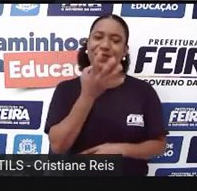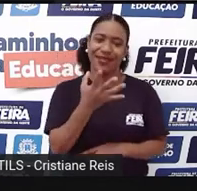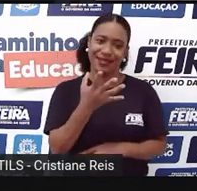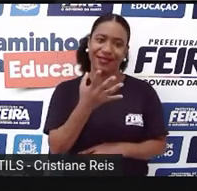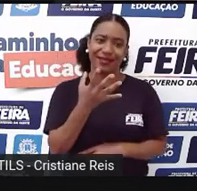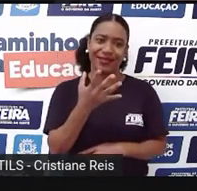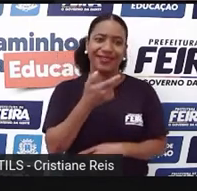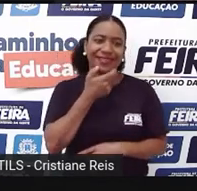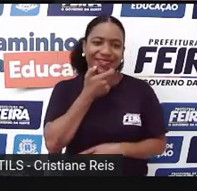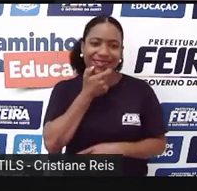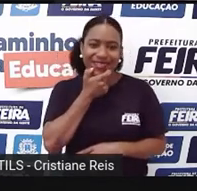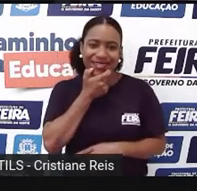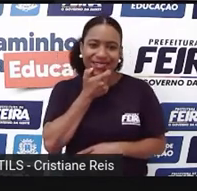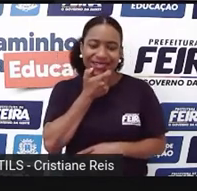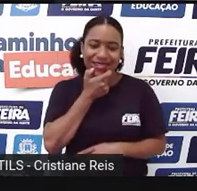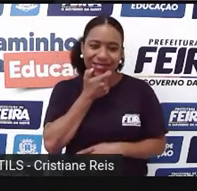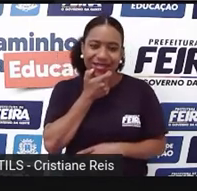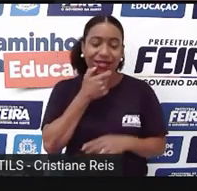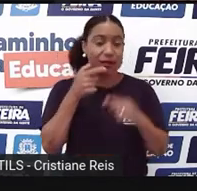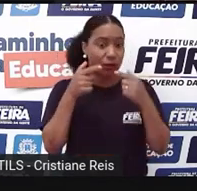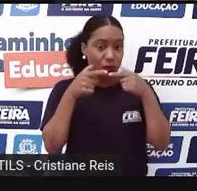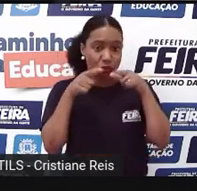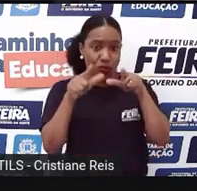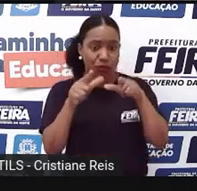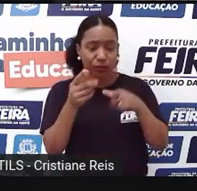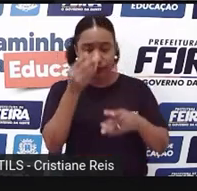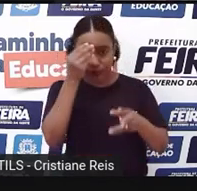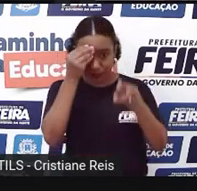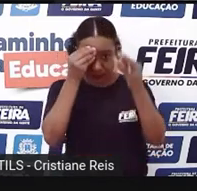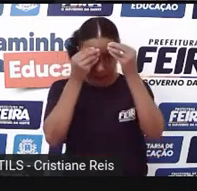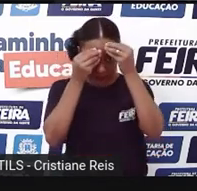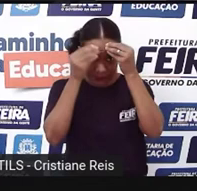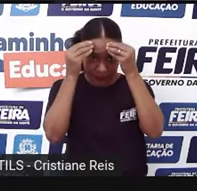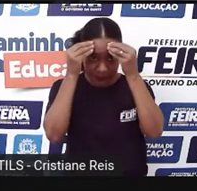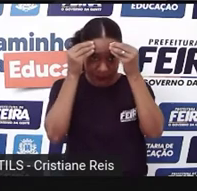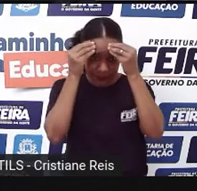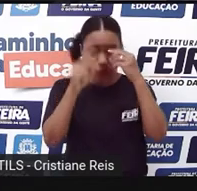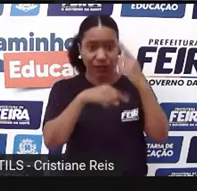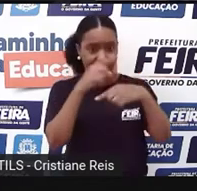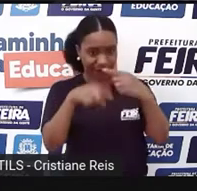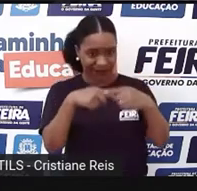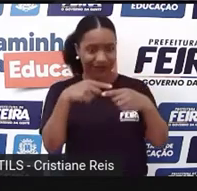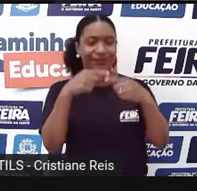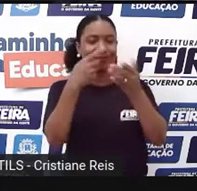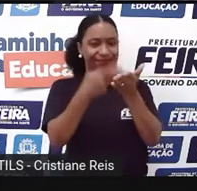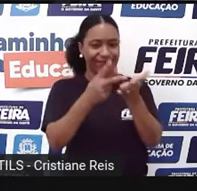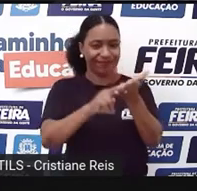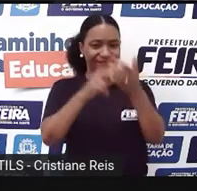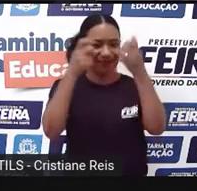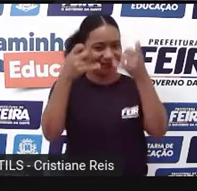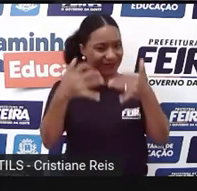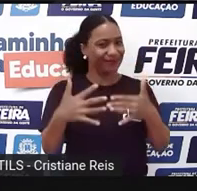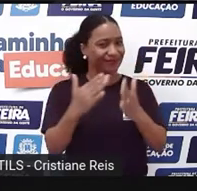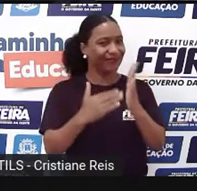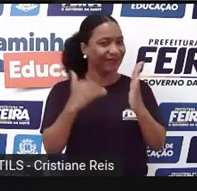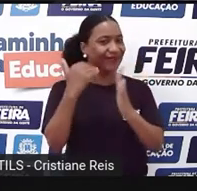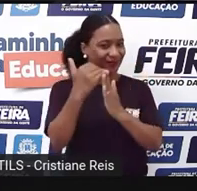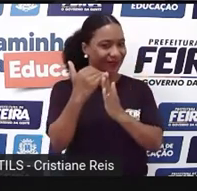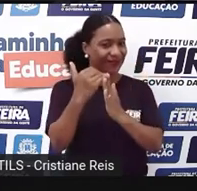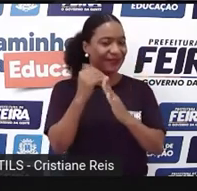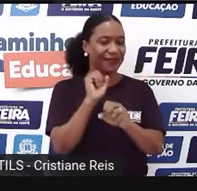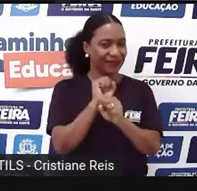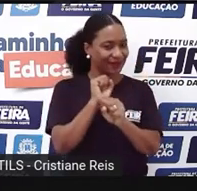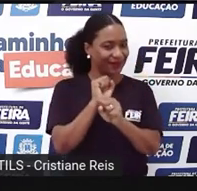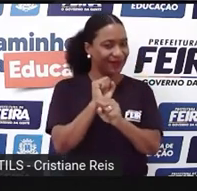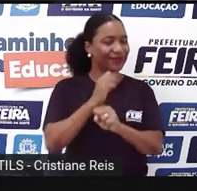inglesa, tentando compreender a história, porque logo, logo nós vamos conversar mais sobre ela. Ok, students? Just a